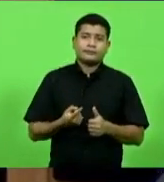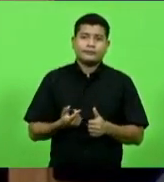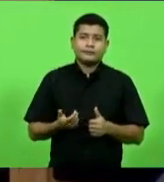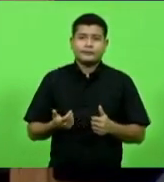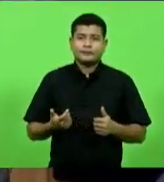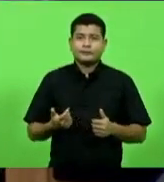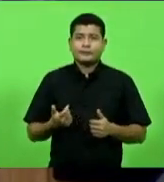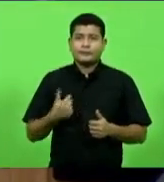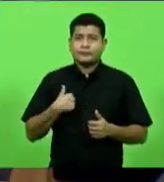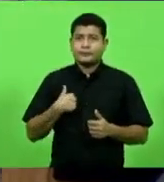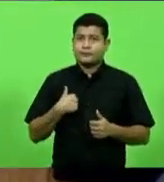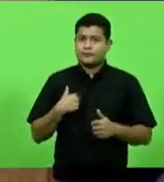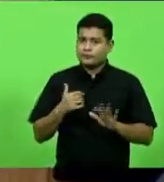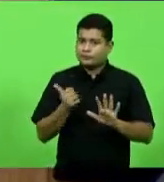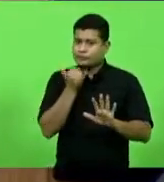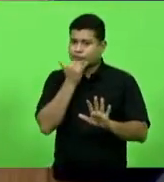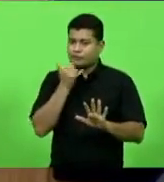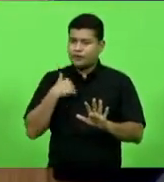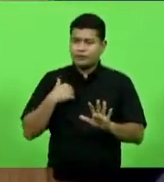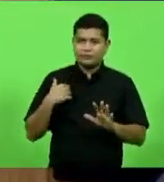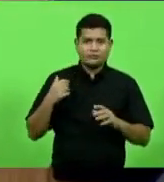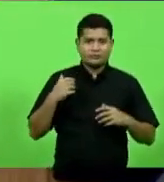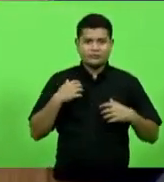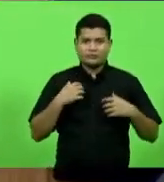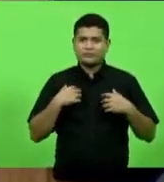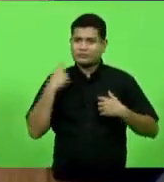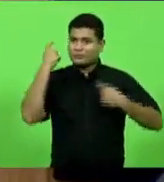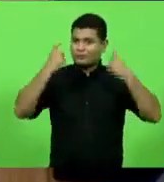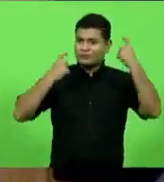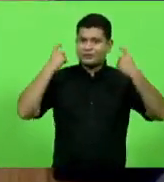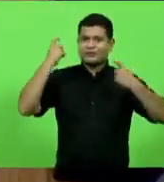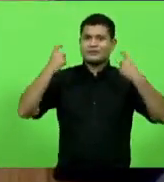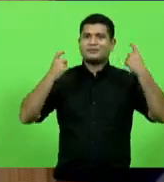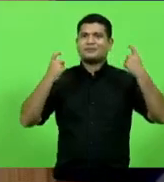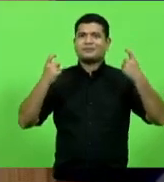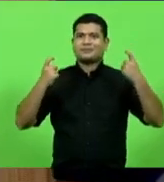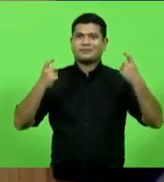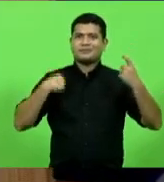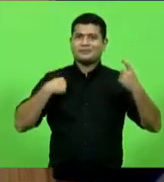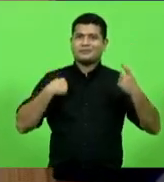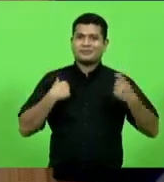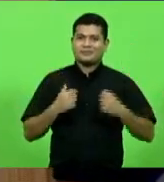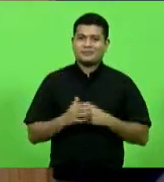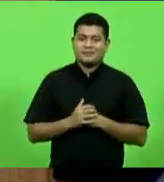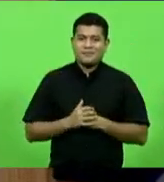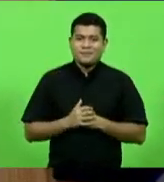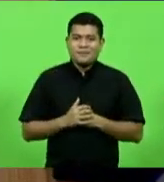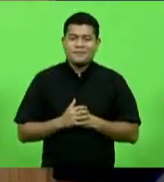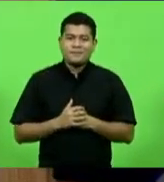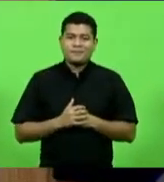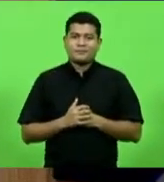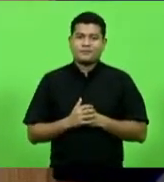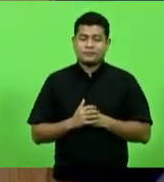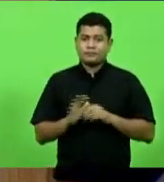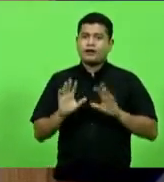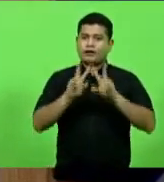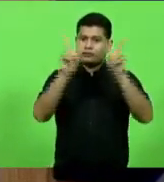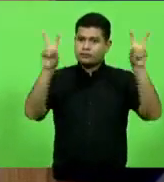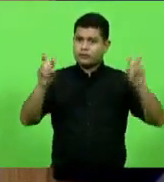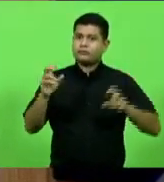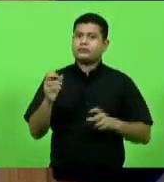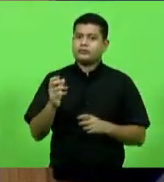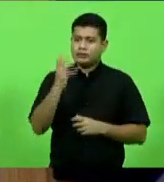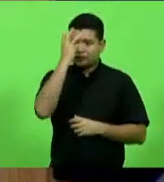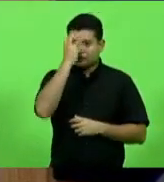espero que ninguém passe aqui atrás de mim para eu não perder o meu raciocínio, mas é uma matéria muito séria e